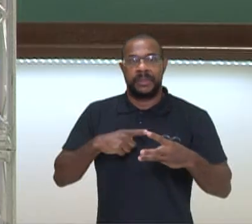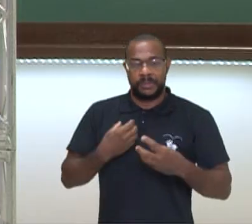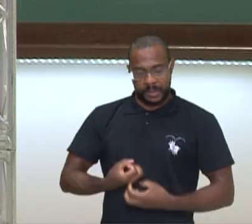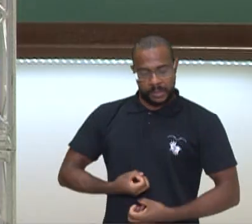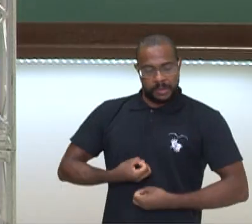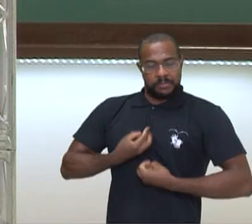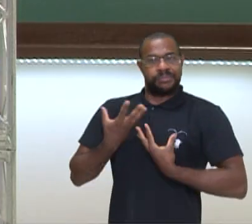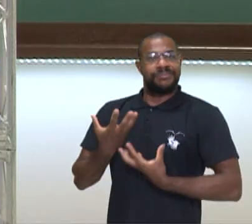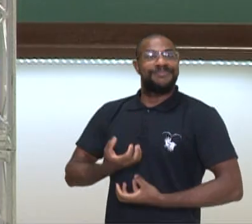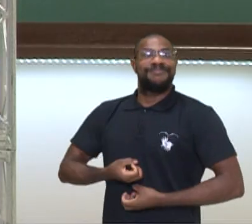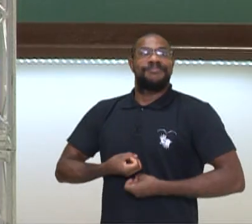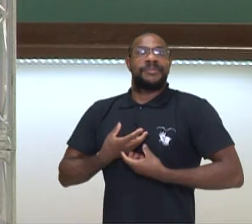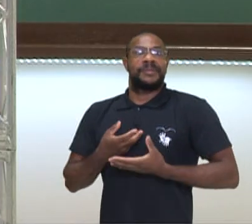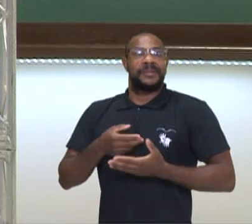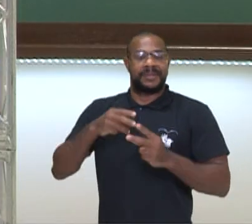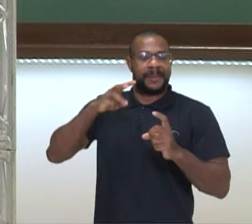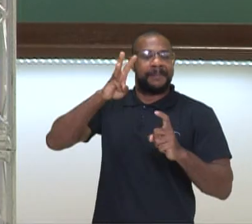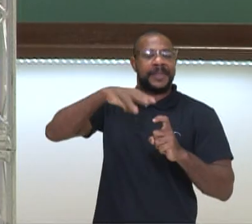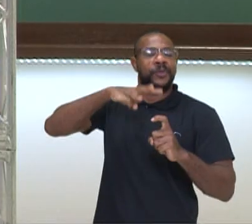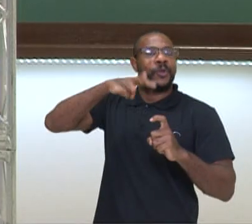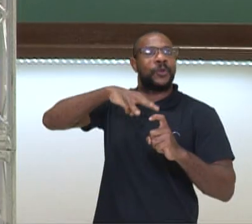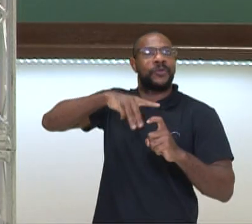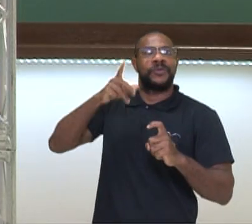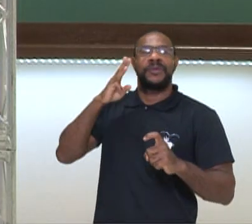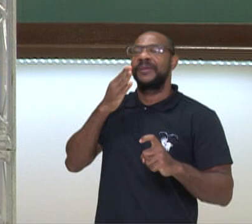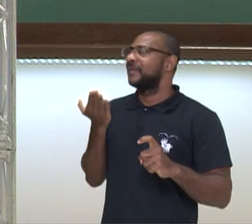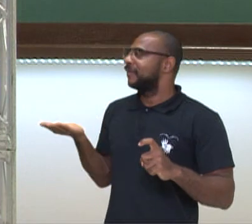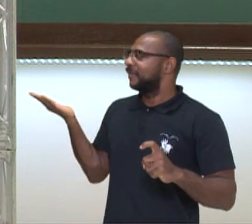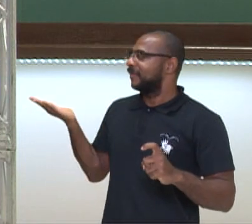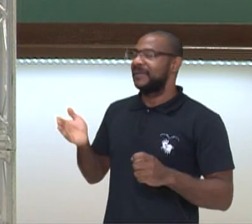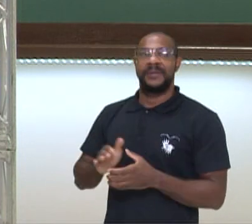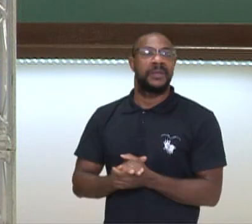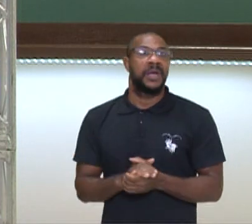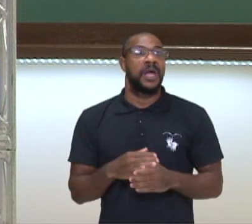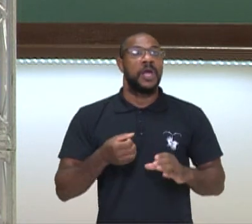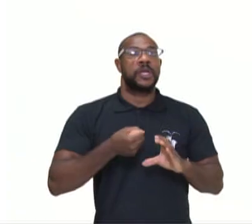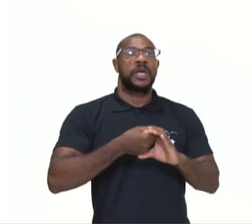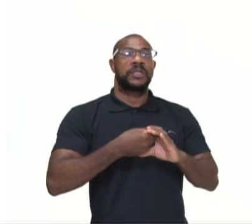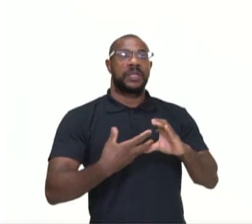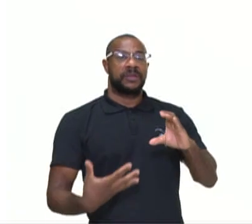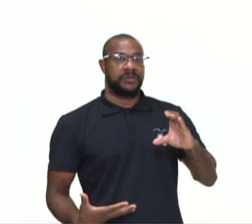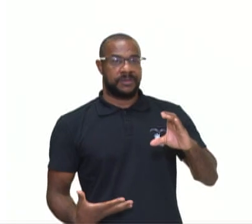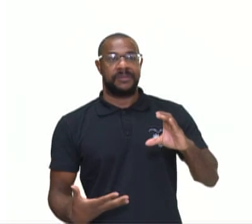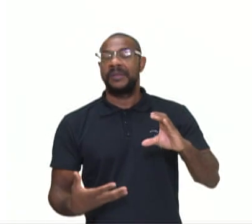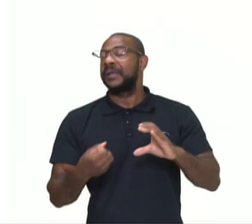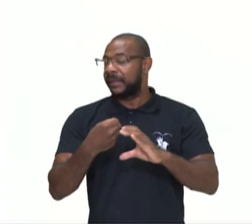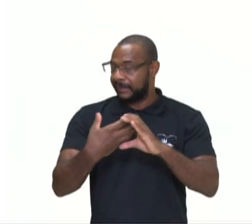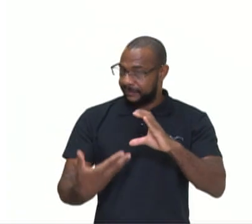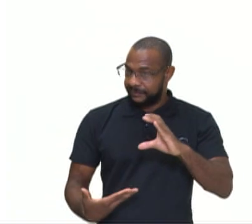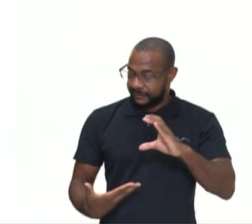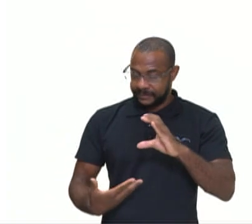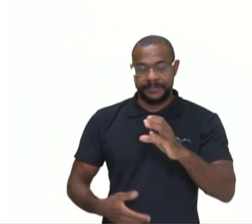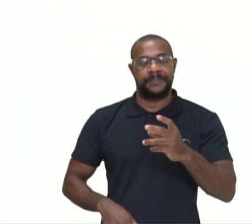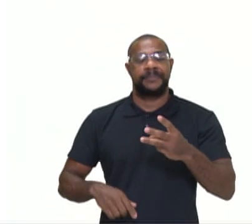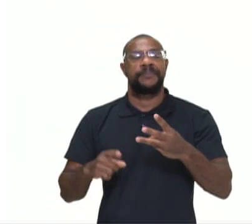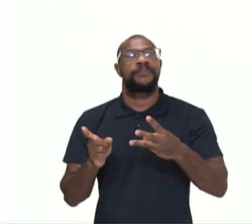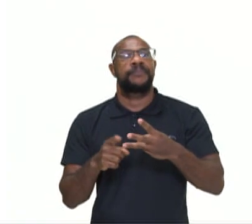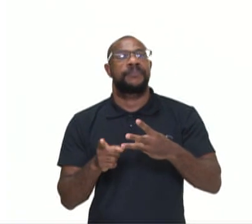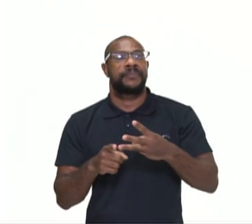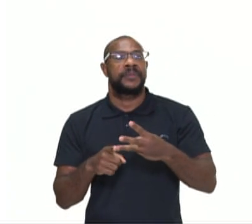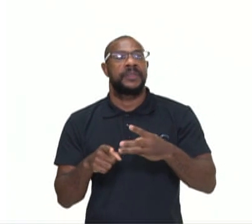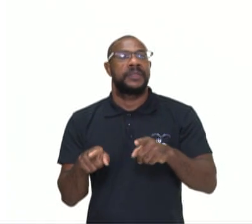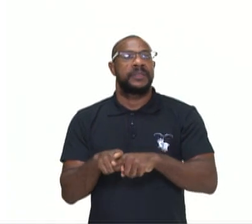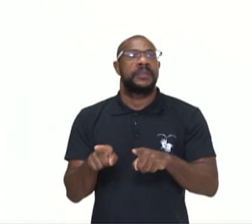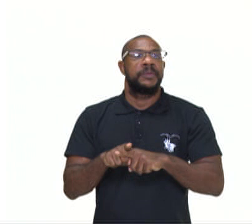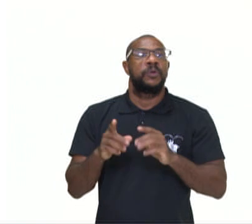na mitologia. As características do parnasianismo e os aspectos